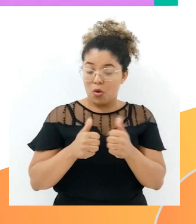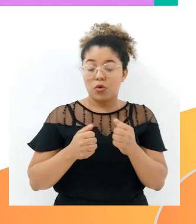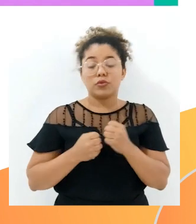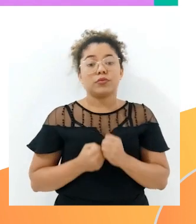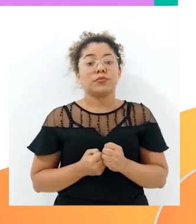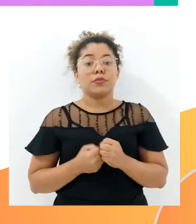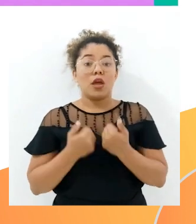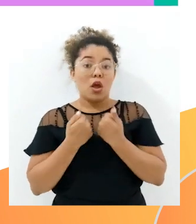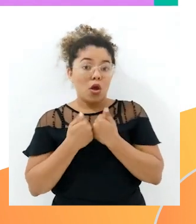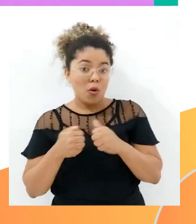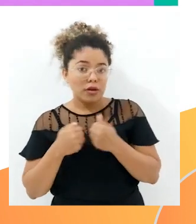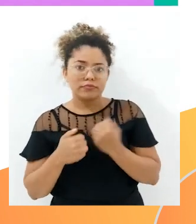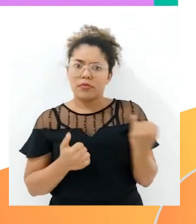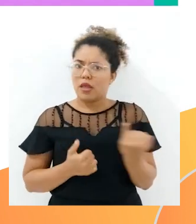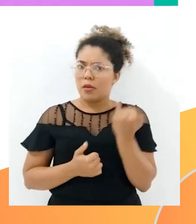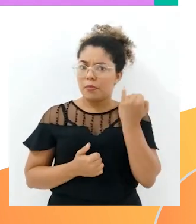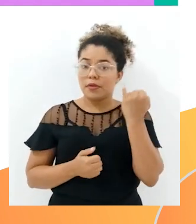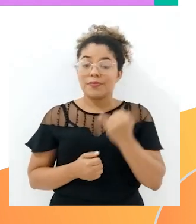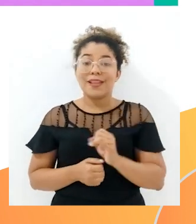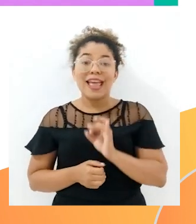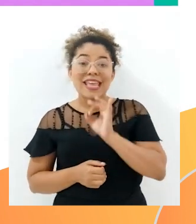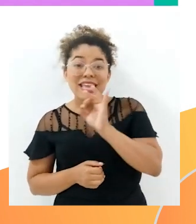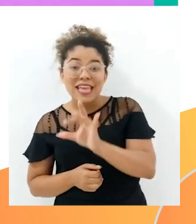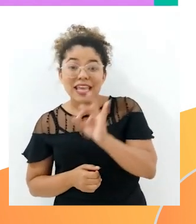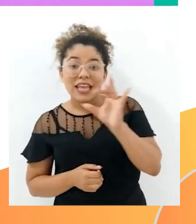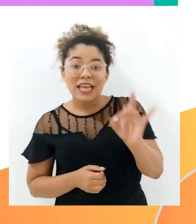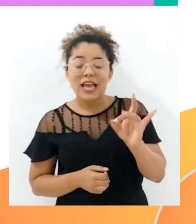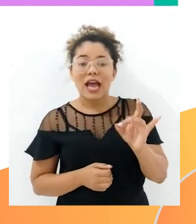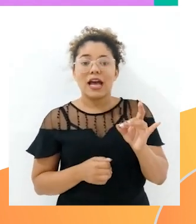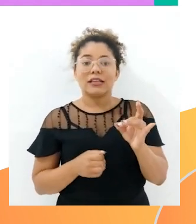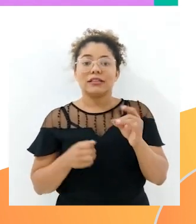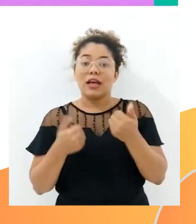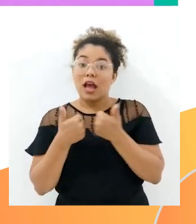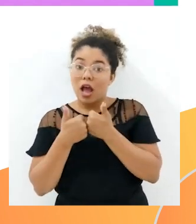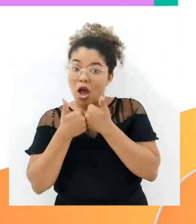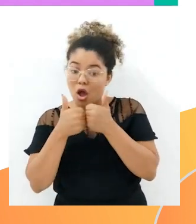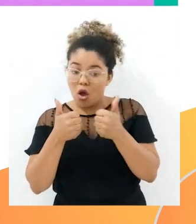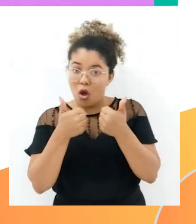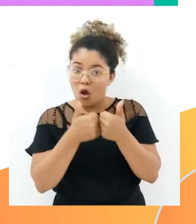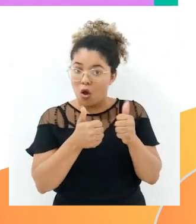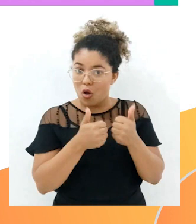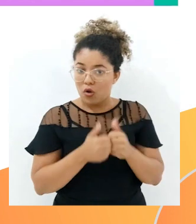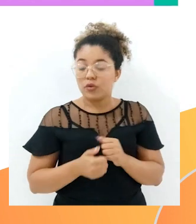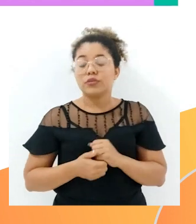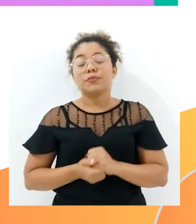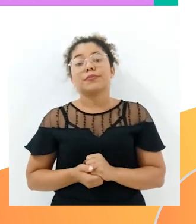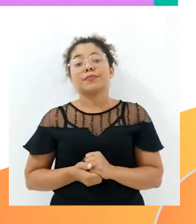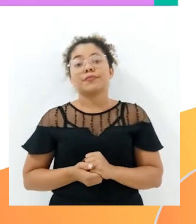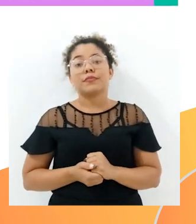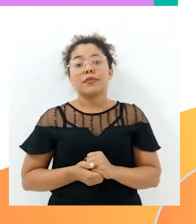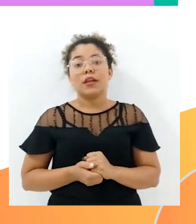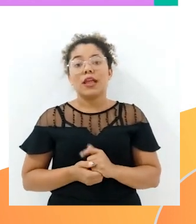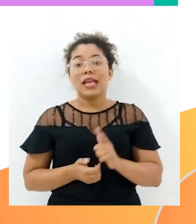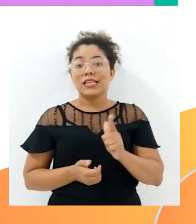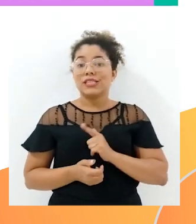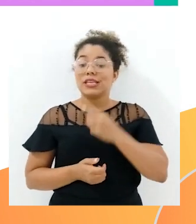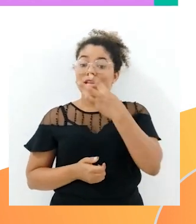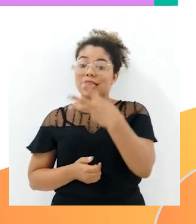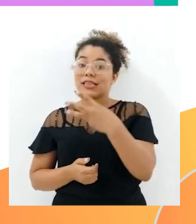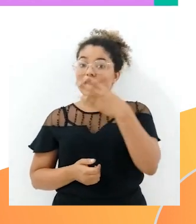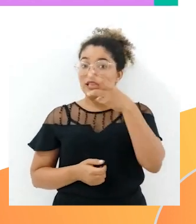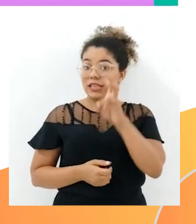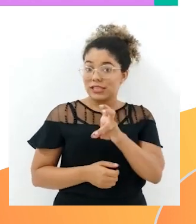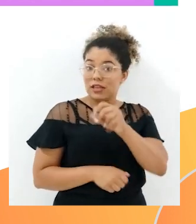importante, e que em cada ônibus, né, que a gente tem a segunda informação, foram colocados